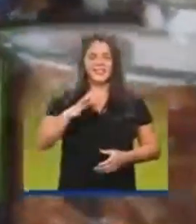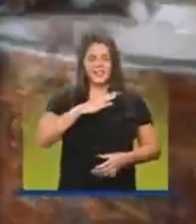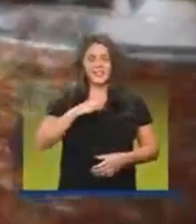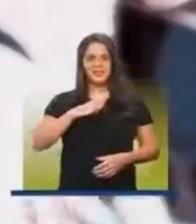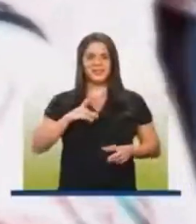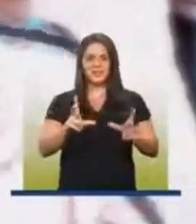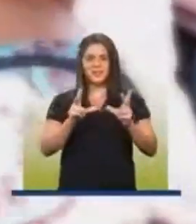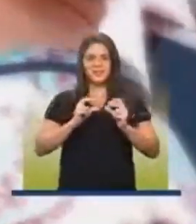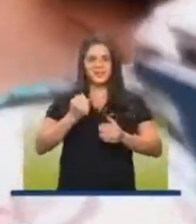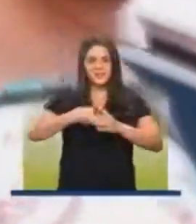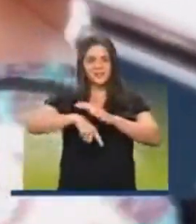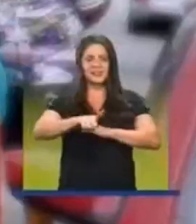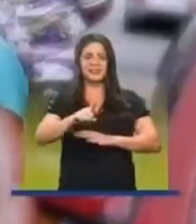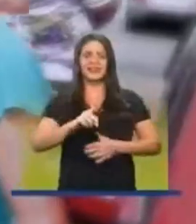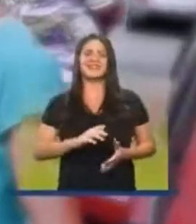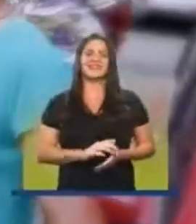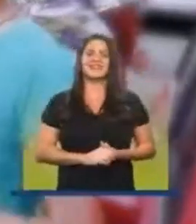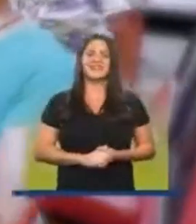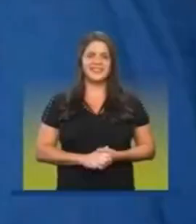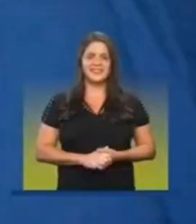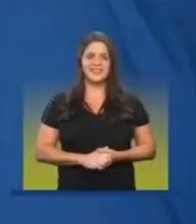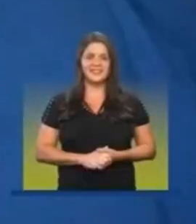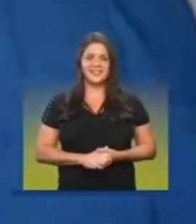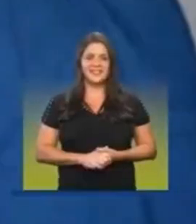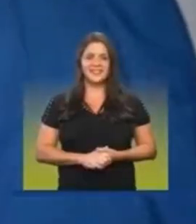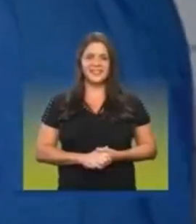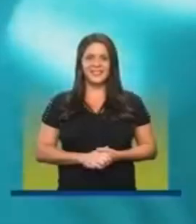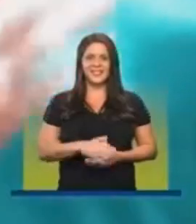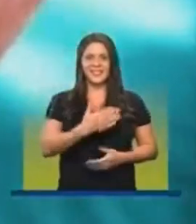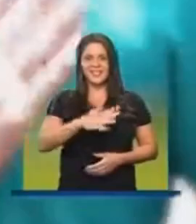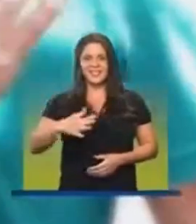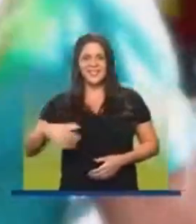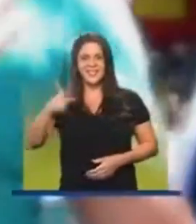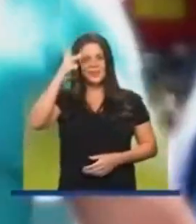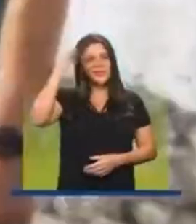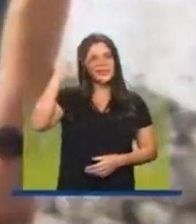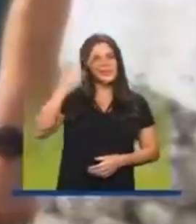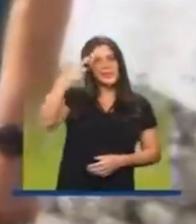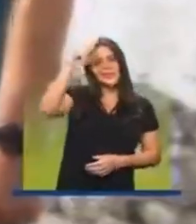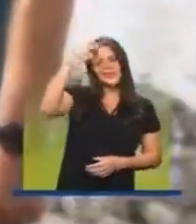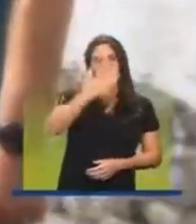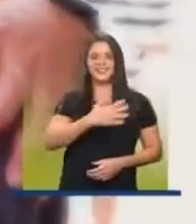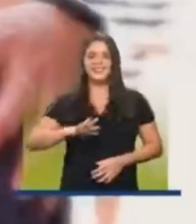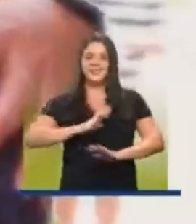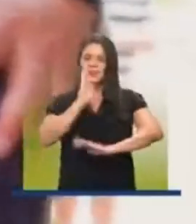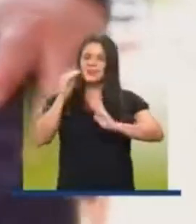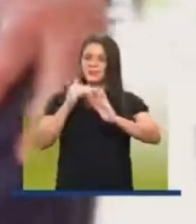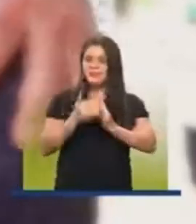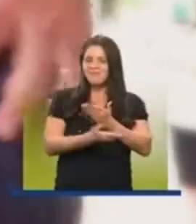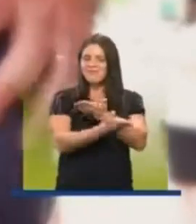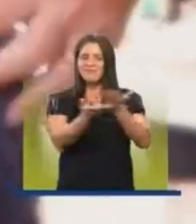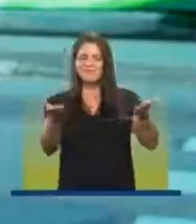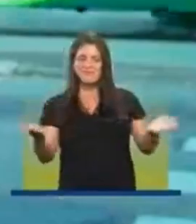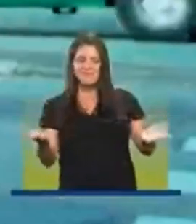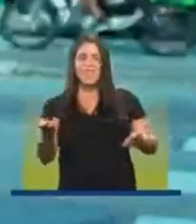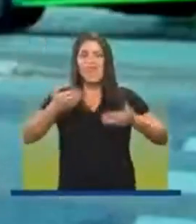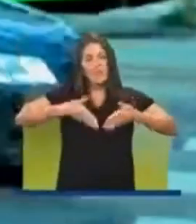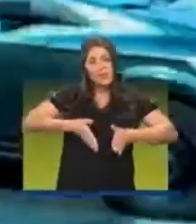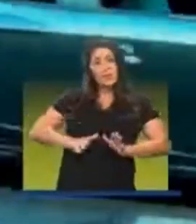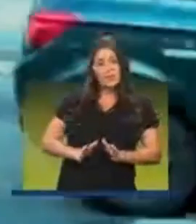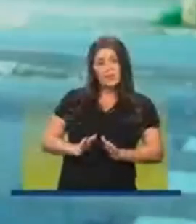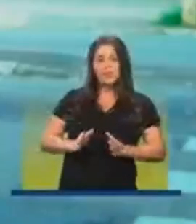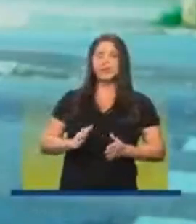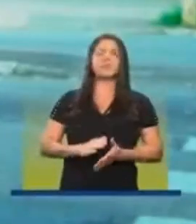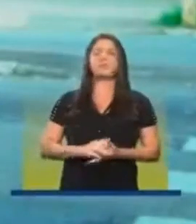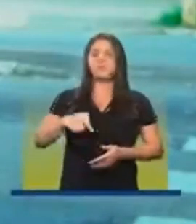A cidade merece, com ele que eu vou. Santos é Paulo, é Rogério e é Santos de todas e todos. Sou nascido e